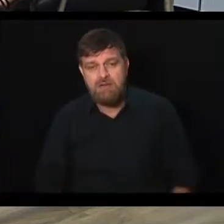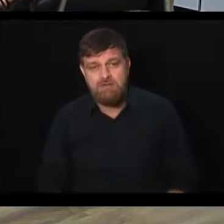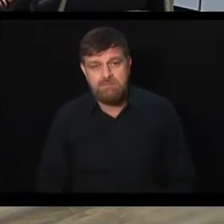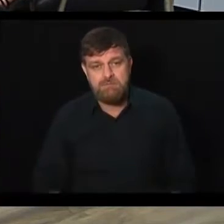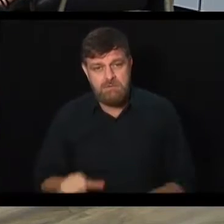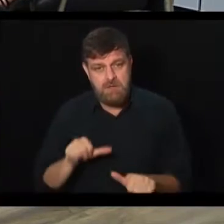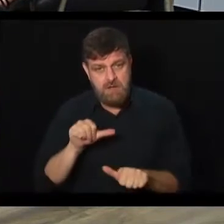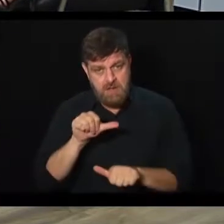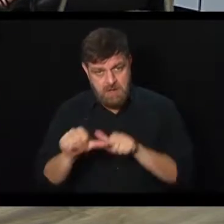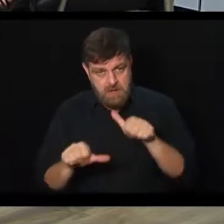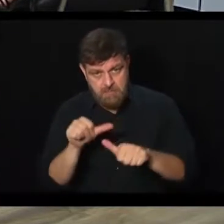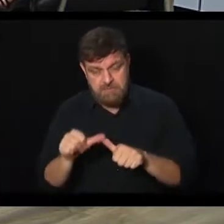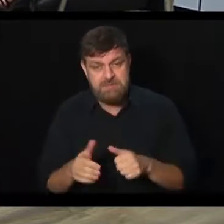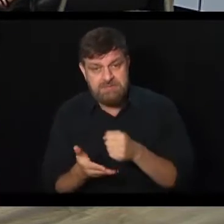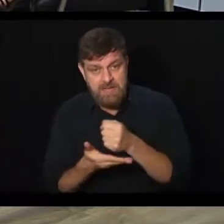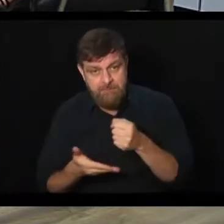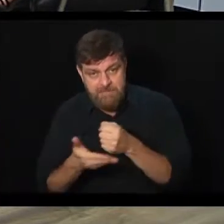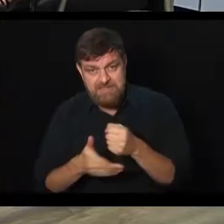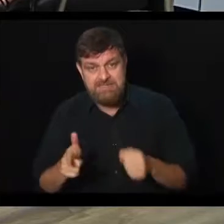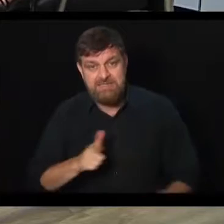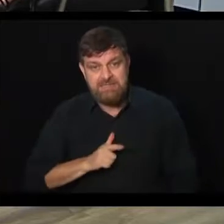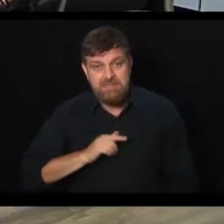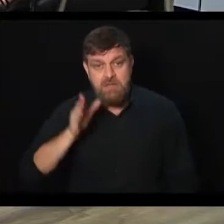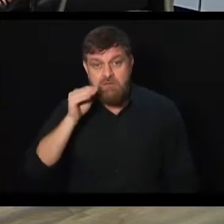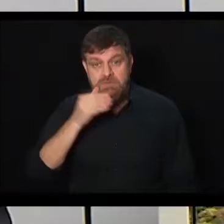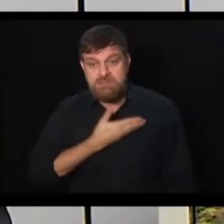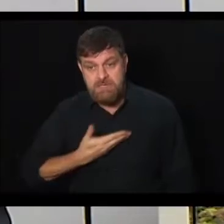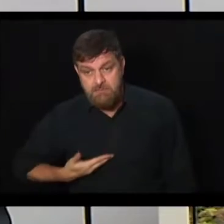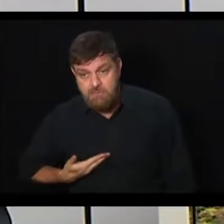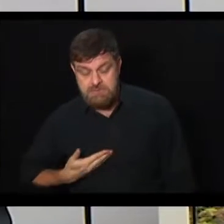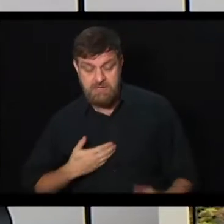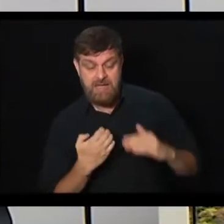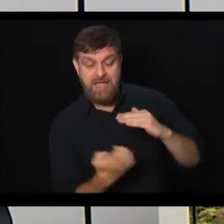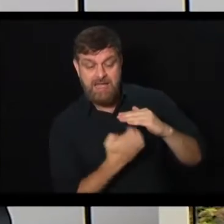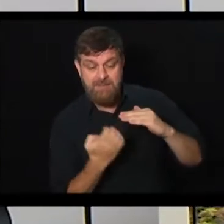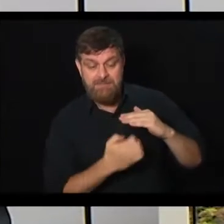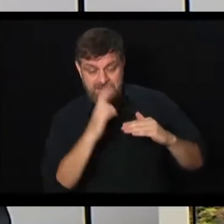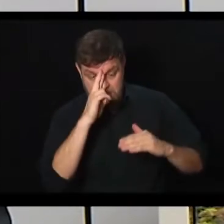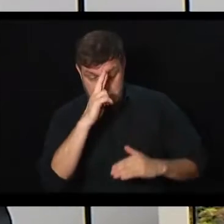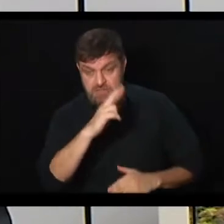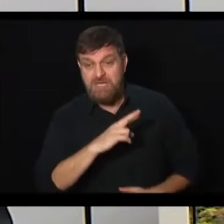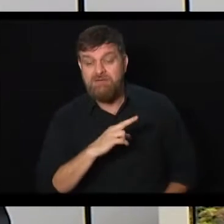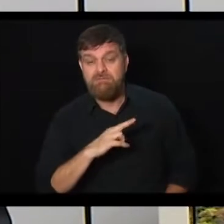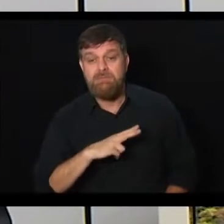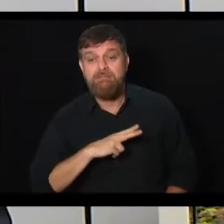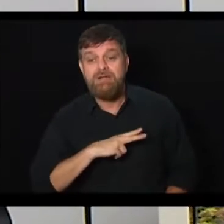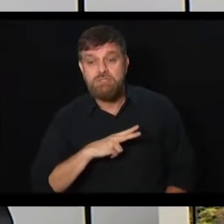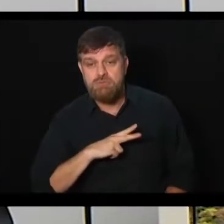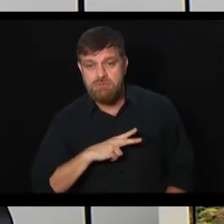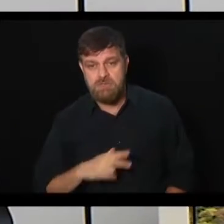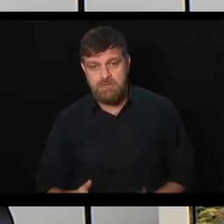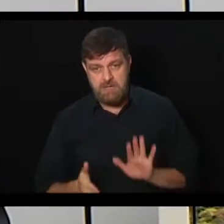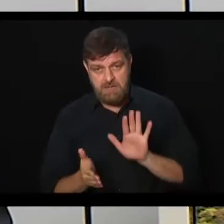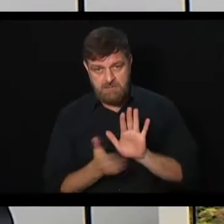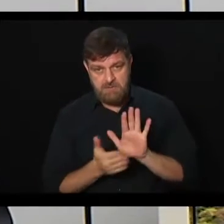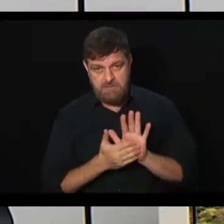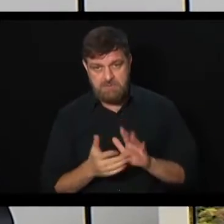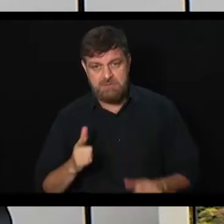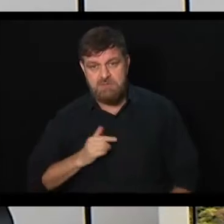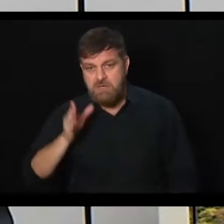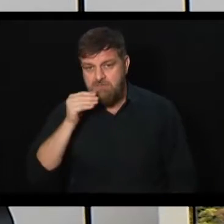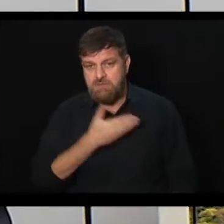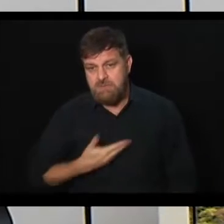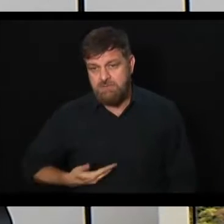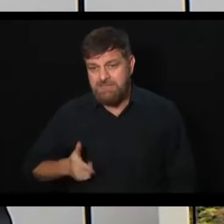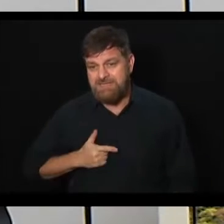estruturais é a equalização do funcionalismo público com o funcionário da iniciativa privada. O acontecia até essa proposta de reforma? O funcionário público aposenta